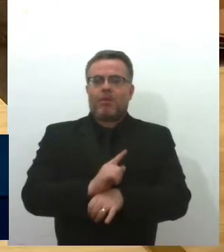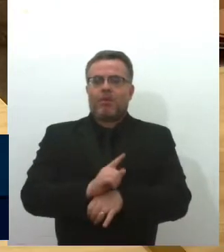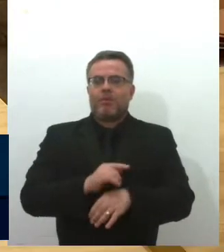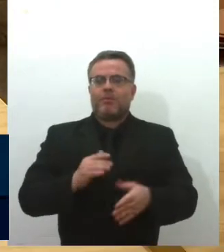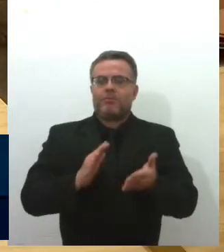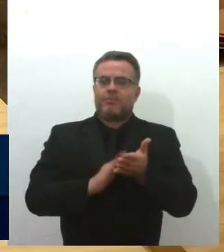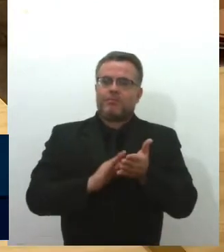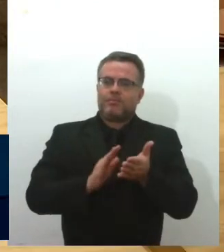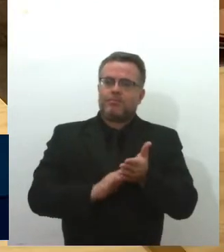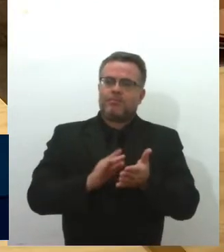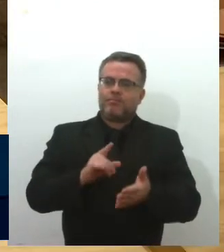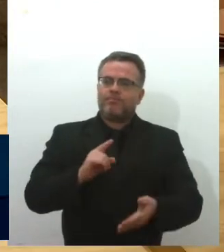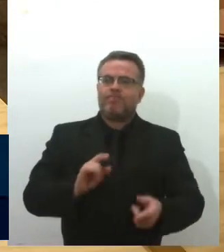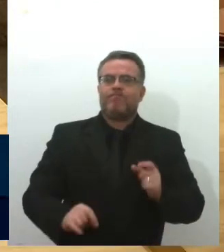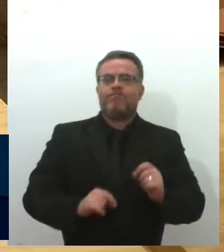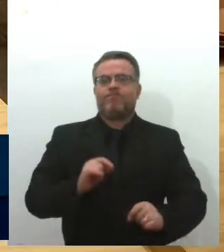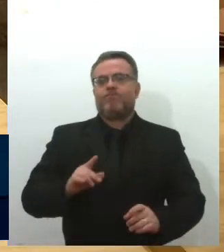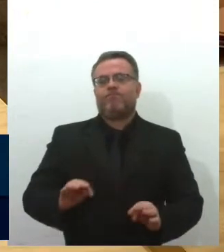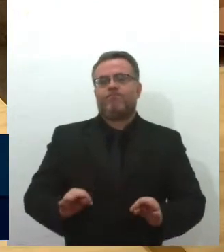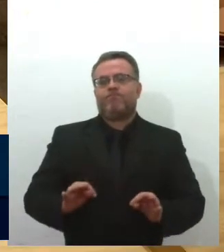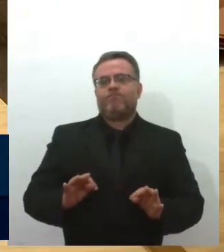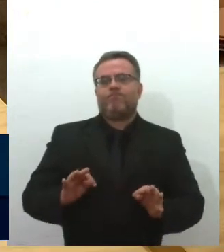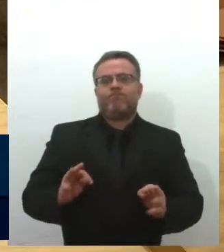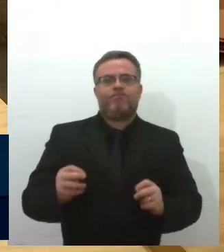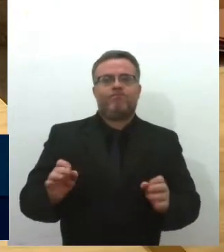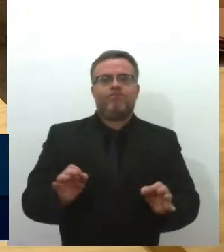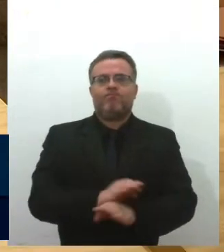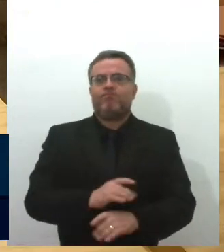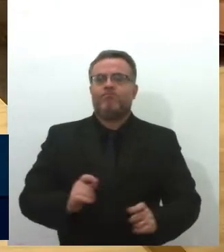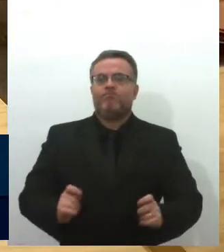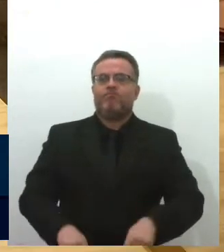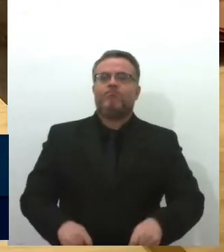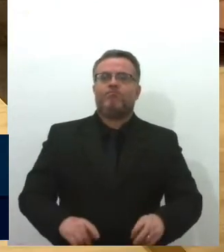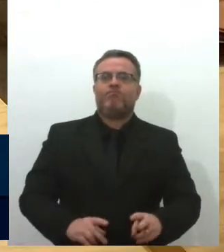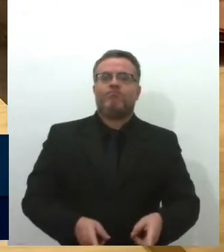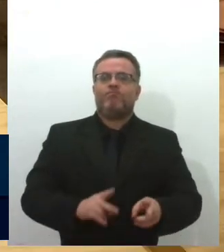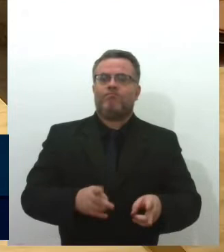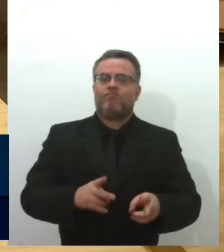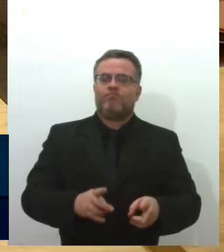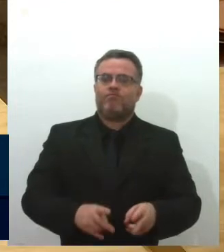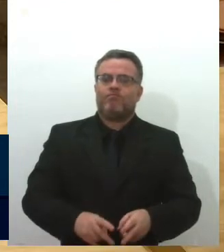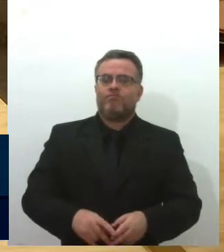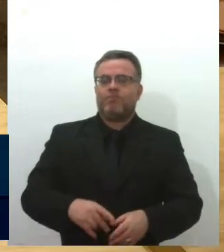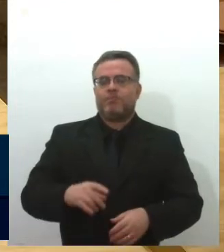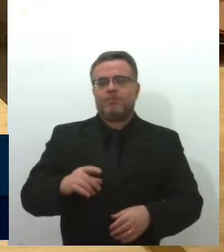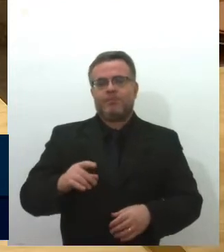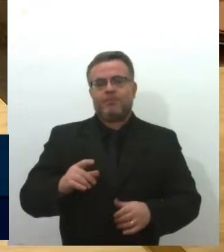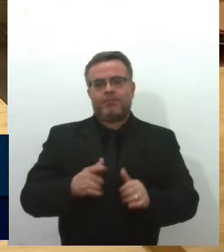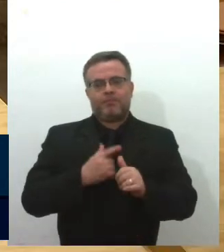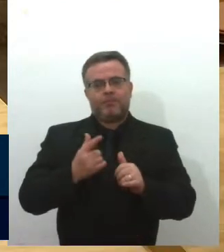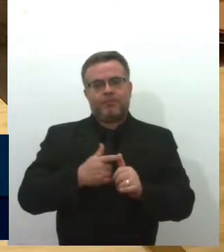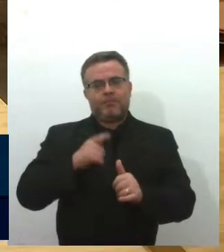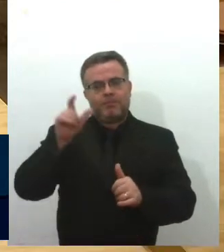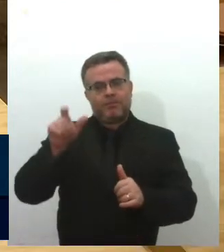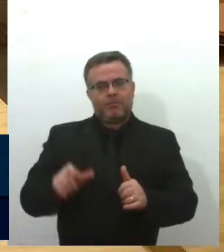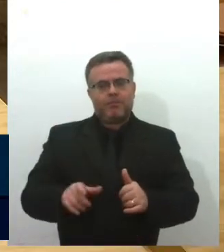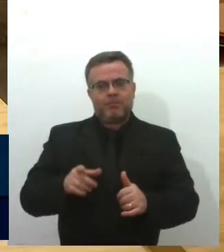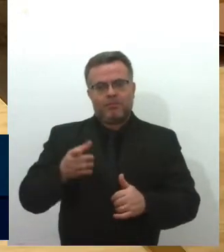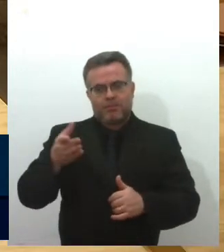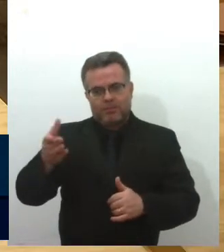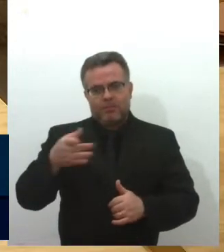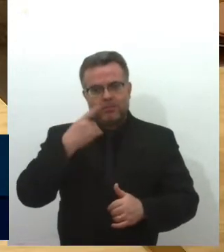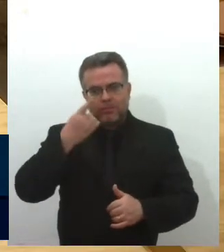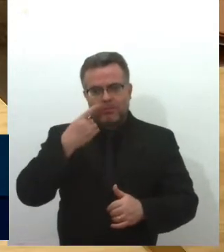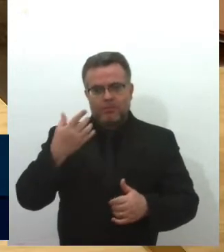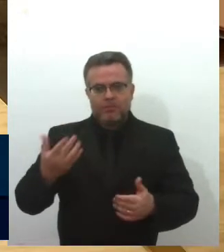parabéns a todos que, primeiro, a V. Exª, que teve a brilhante ideia, depois a